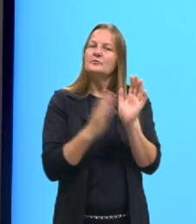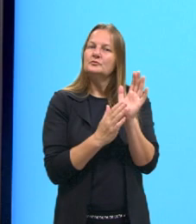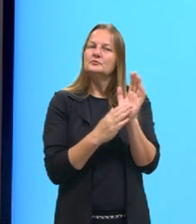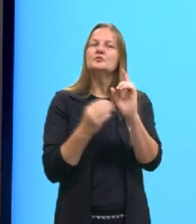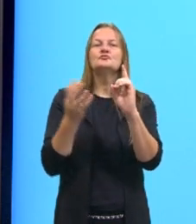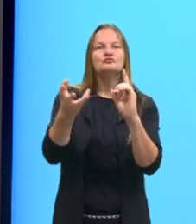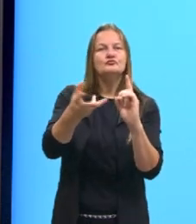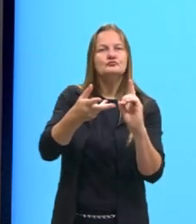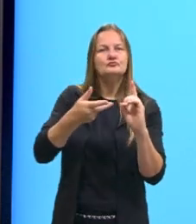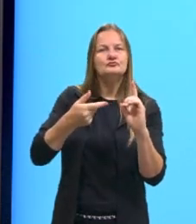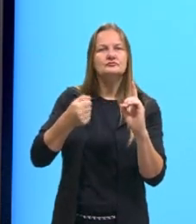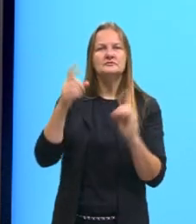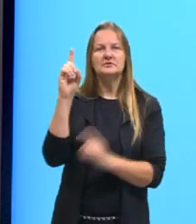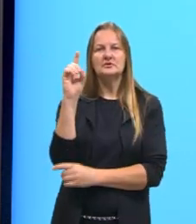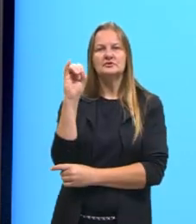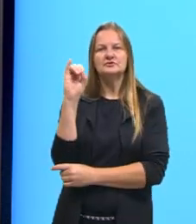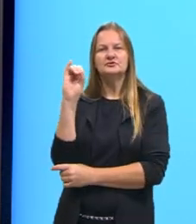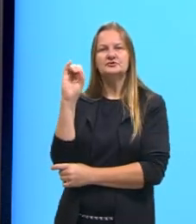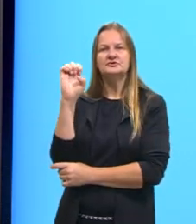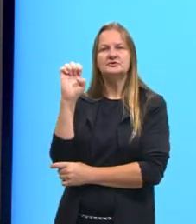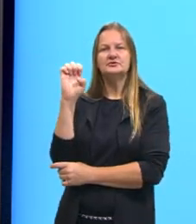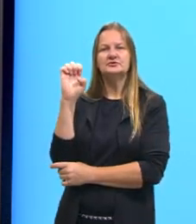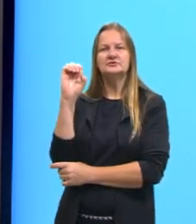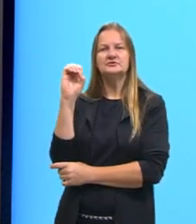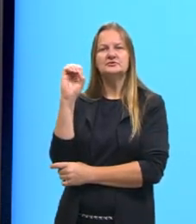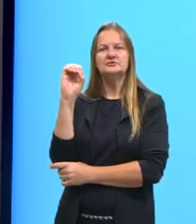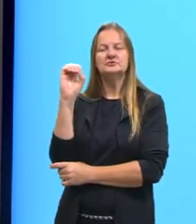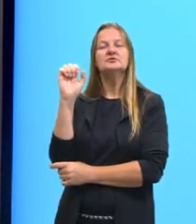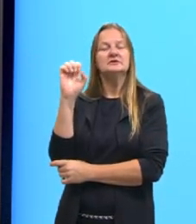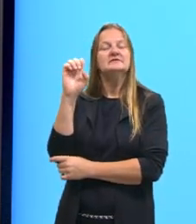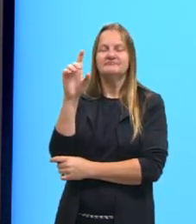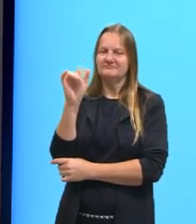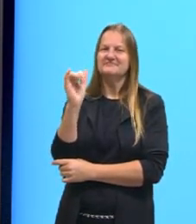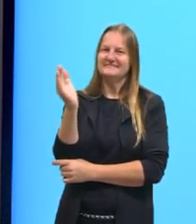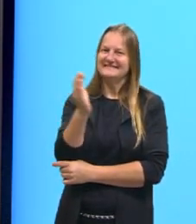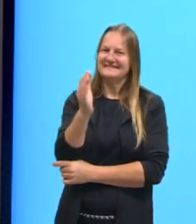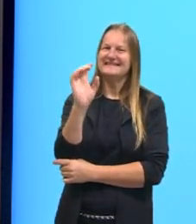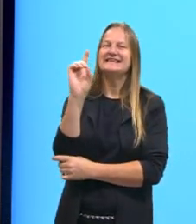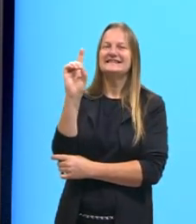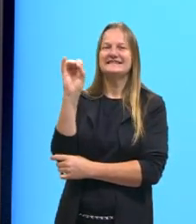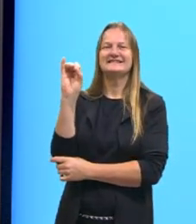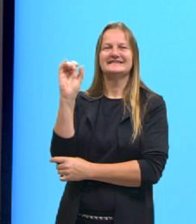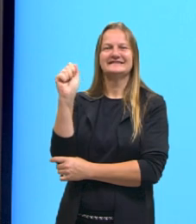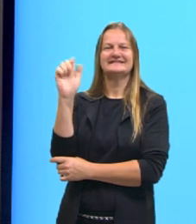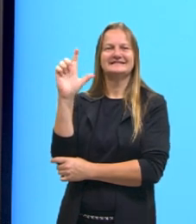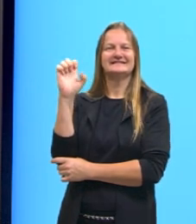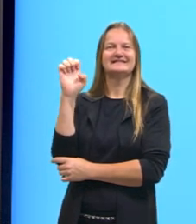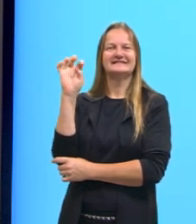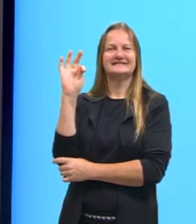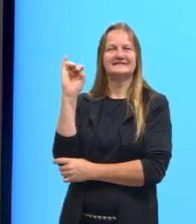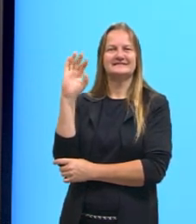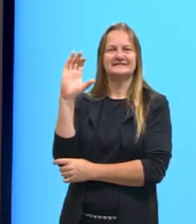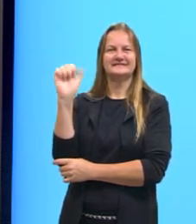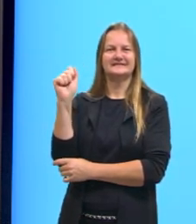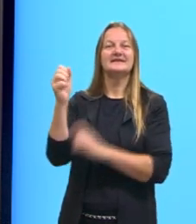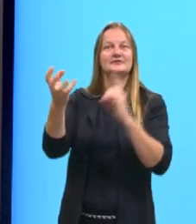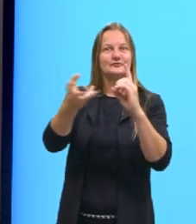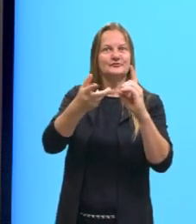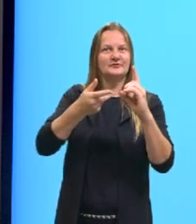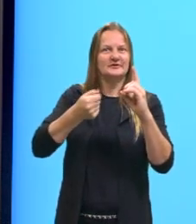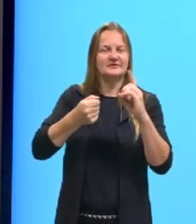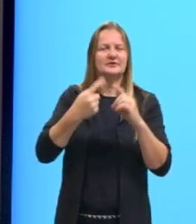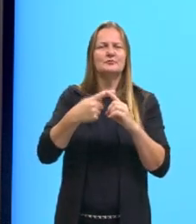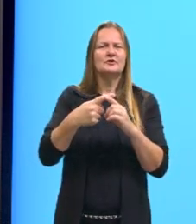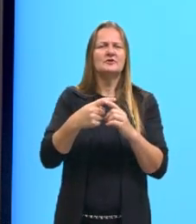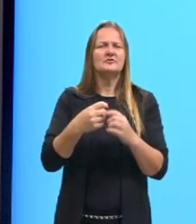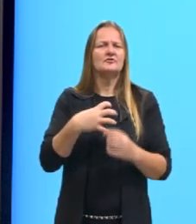dialética, ele cria a sua epistêmia, a sua teoria do conhecimento. Então, por que os sentidos não nos dão